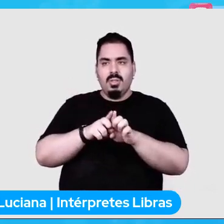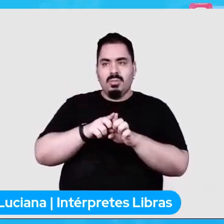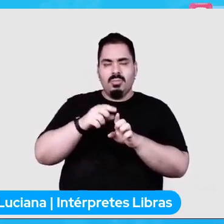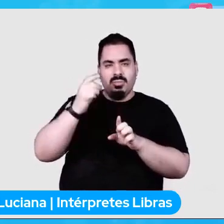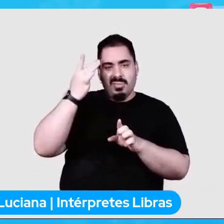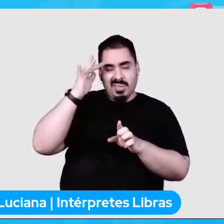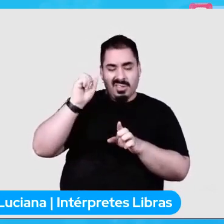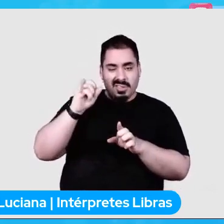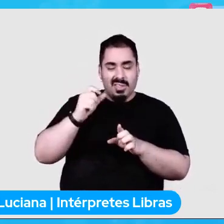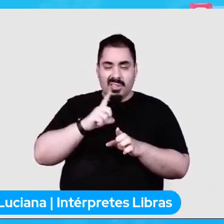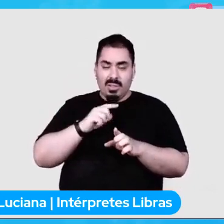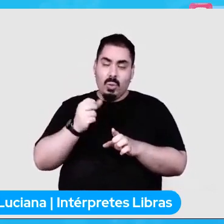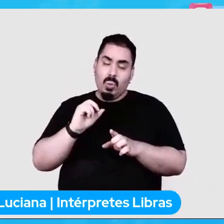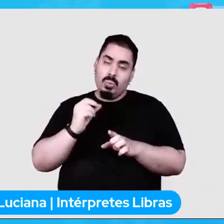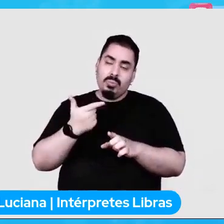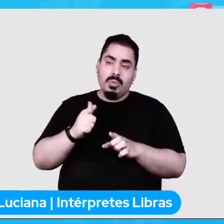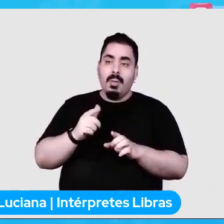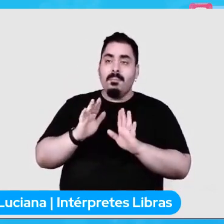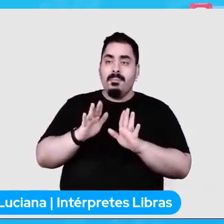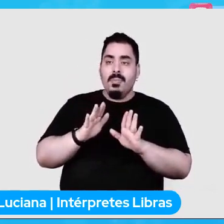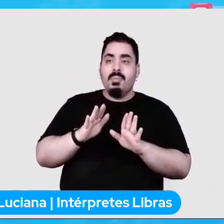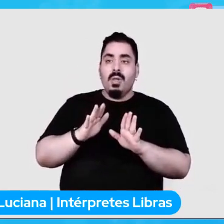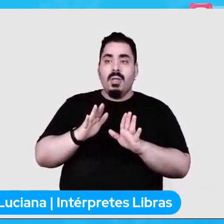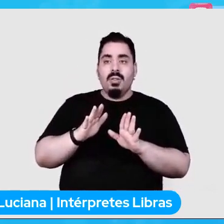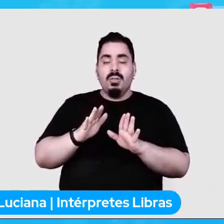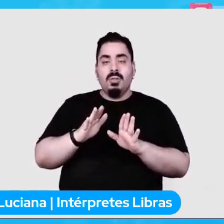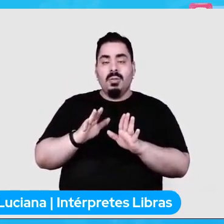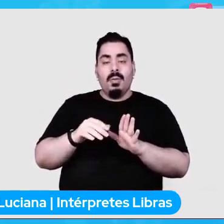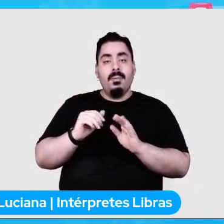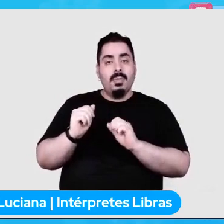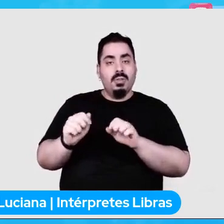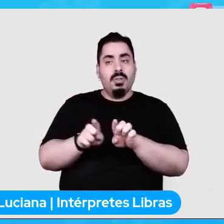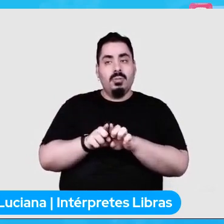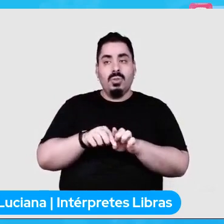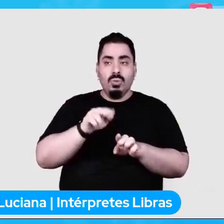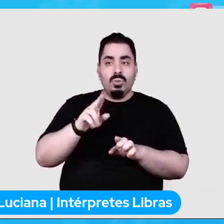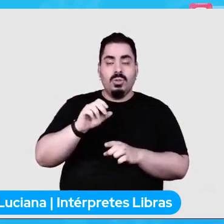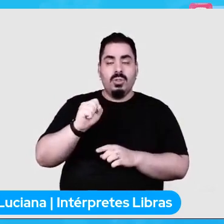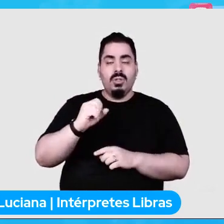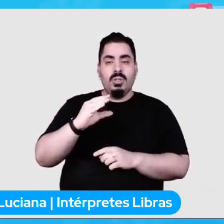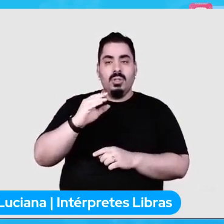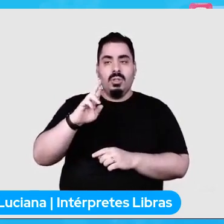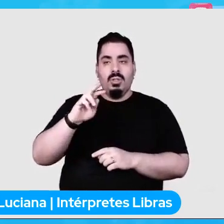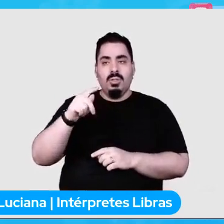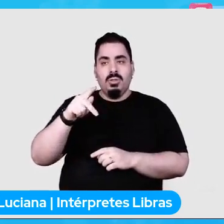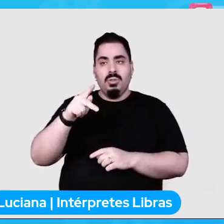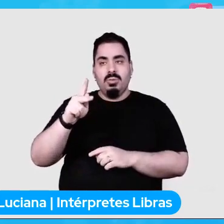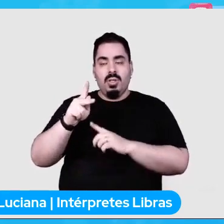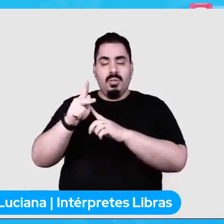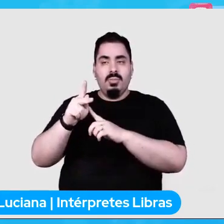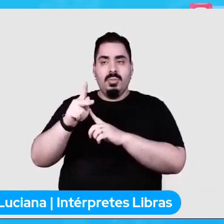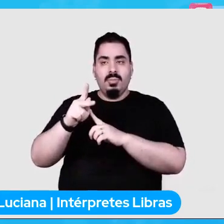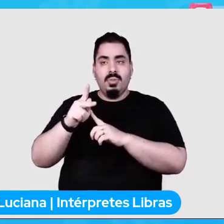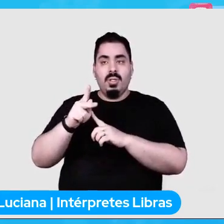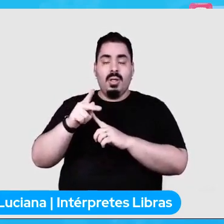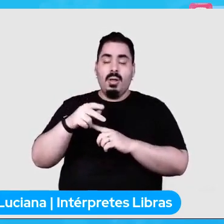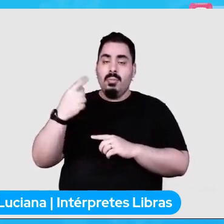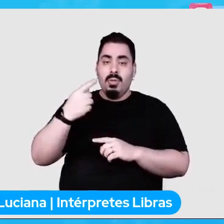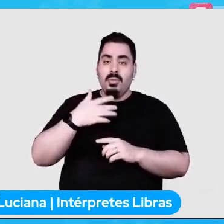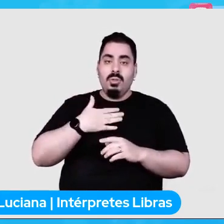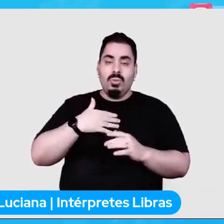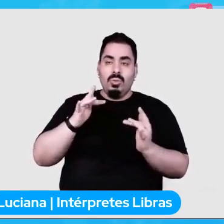o Credo Diário usa Scrapine Scrap Scrapine se alguém quiser ter o primeiro contato com Scrap talvez